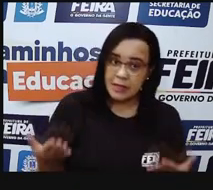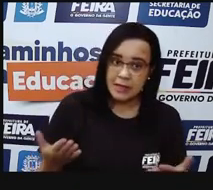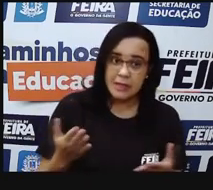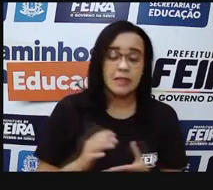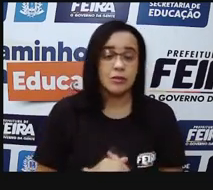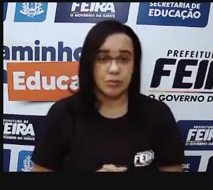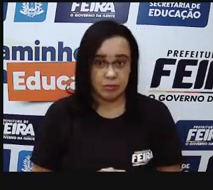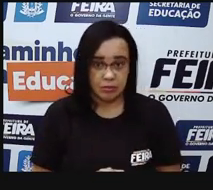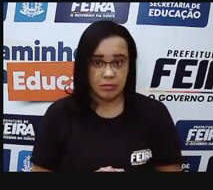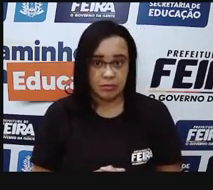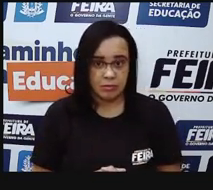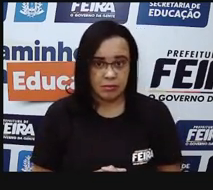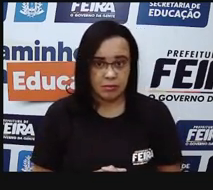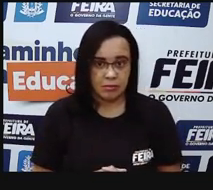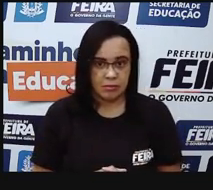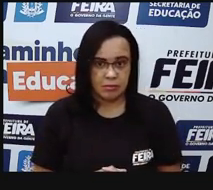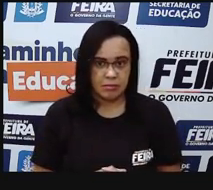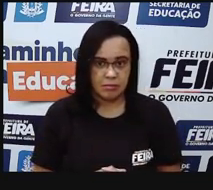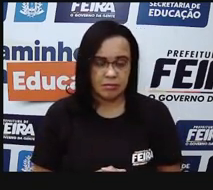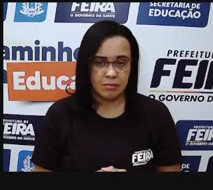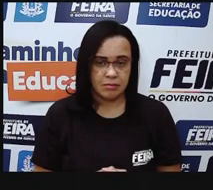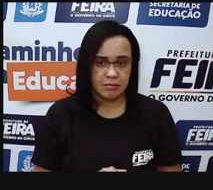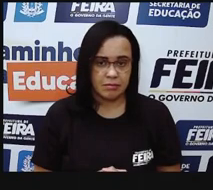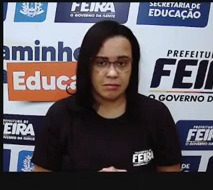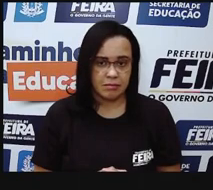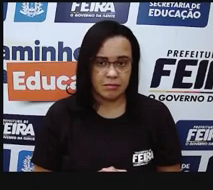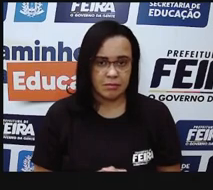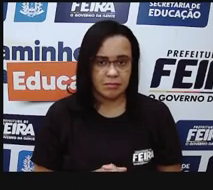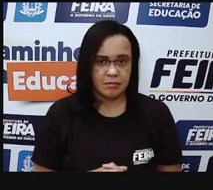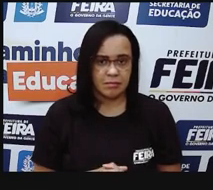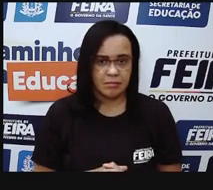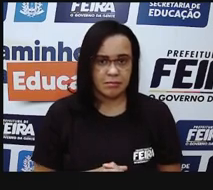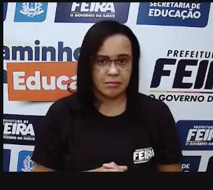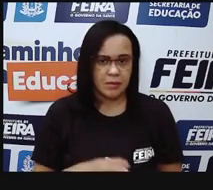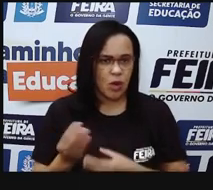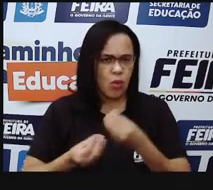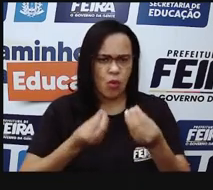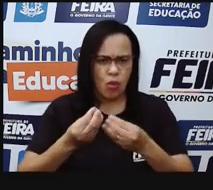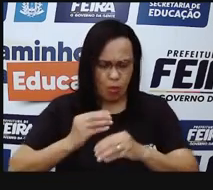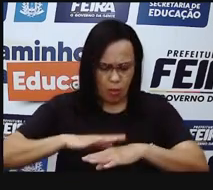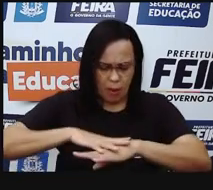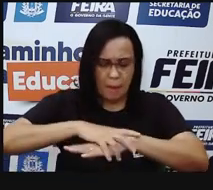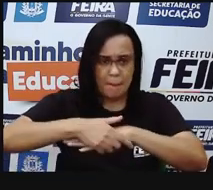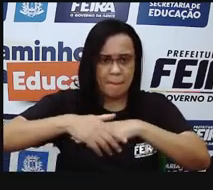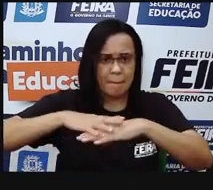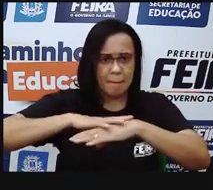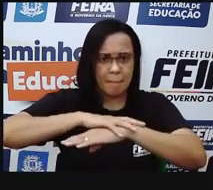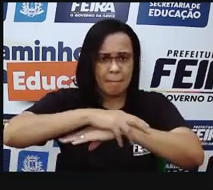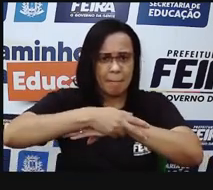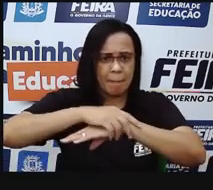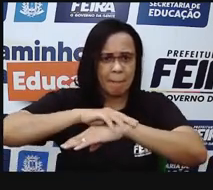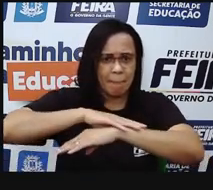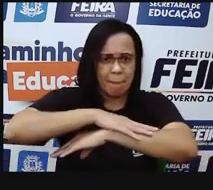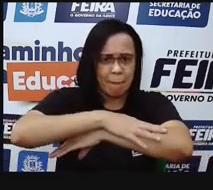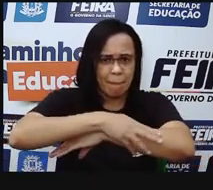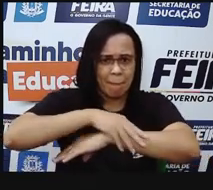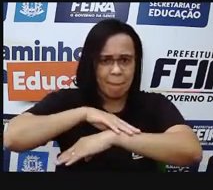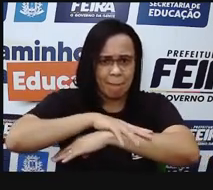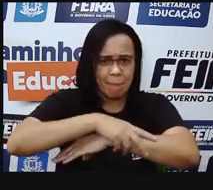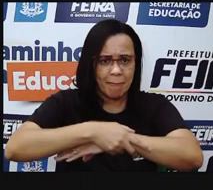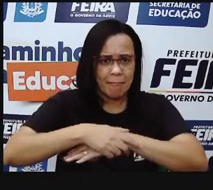Não. E como é que ela vai fazer para a nossa pele, a gente é mais superficial, ela conseguir as células